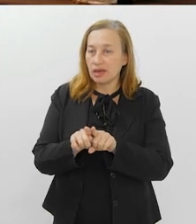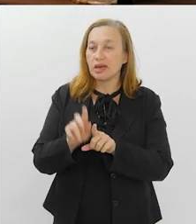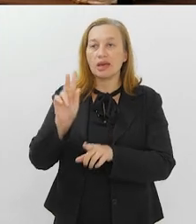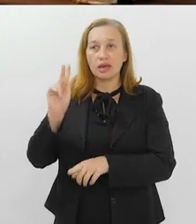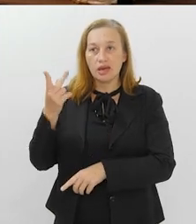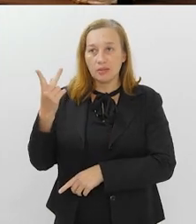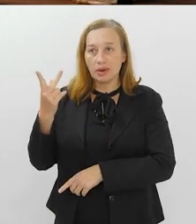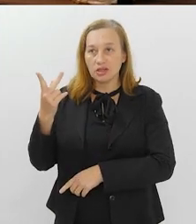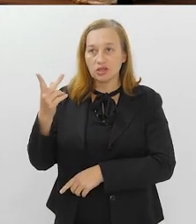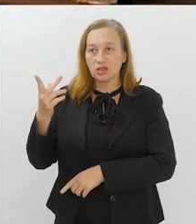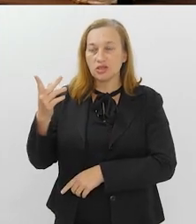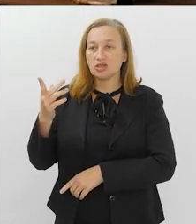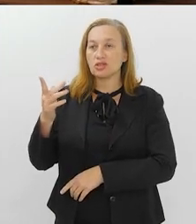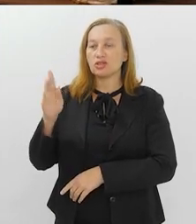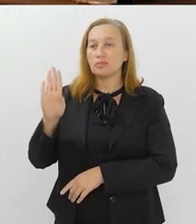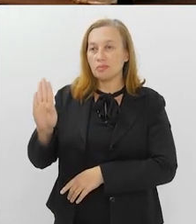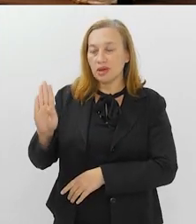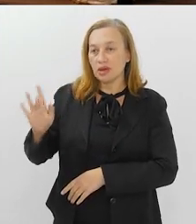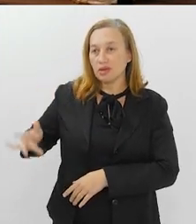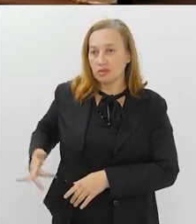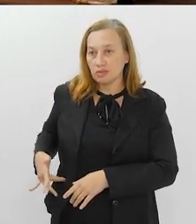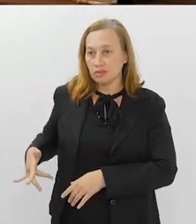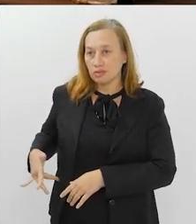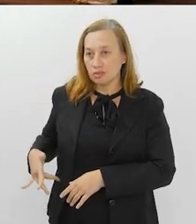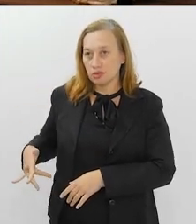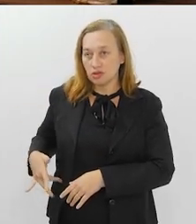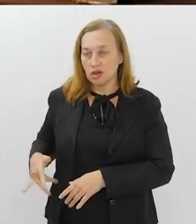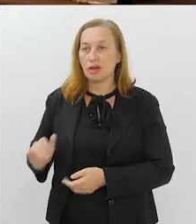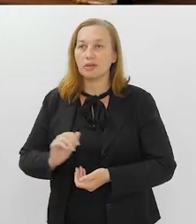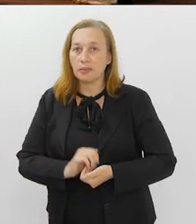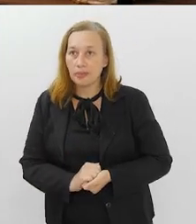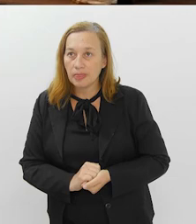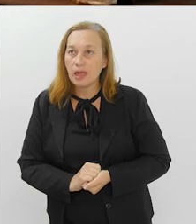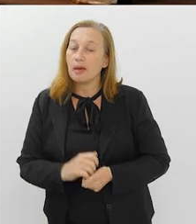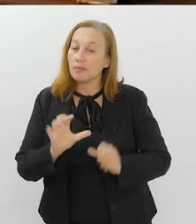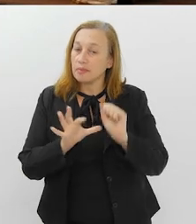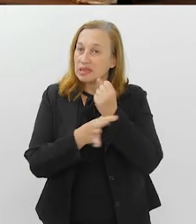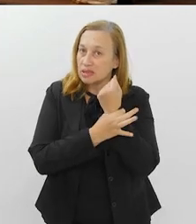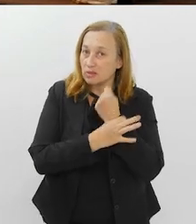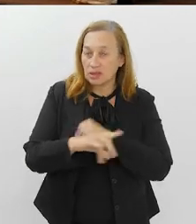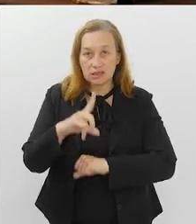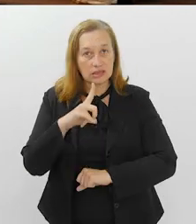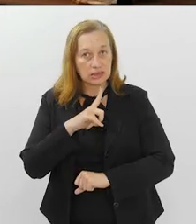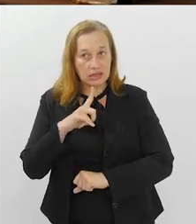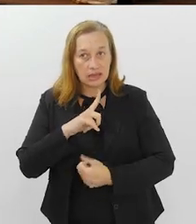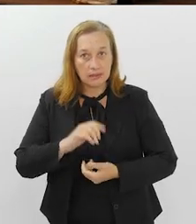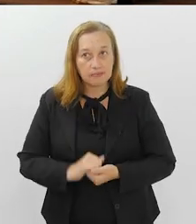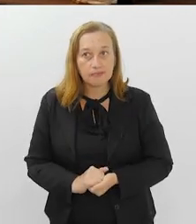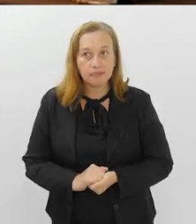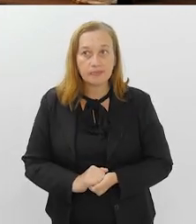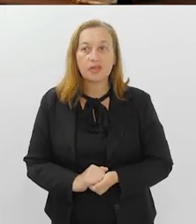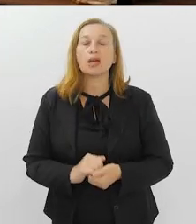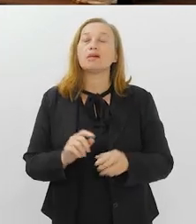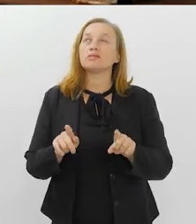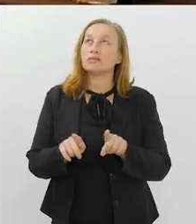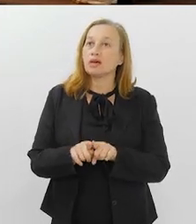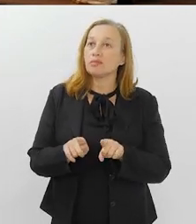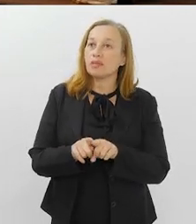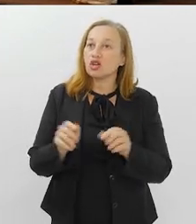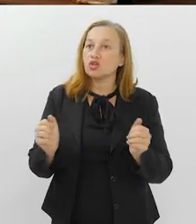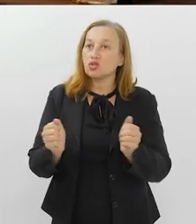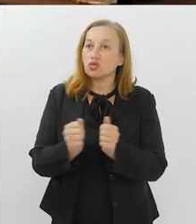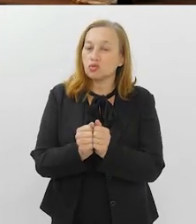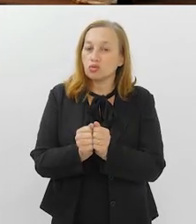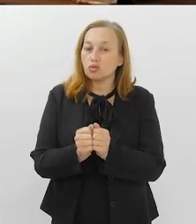nas maternidades do Estado, para pelo menos ter essa garantia, né? A gente